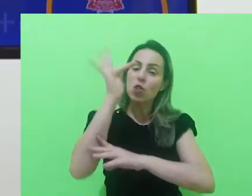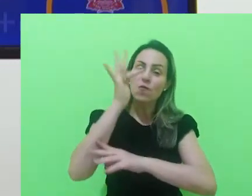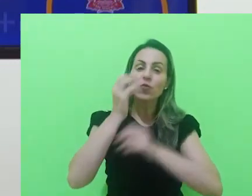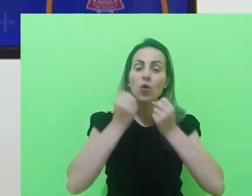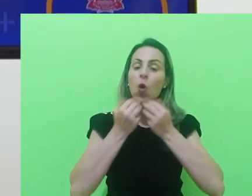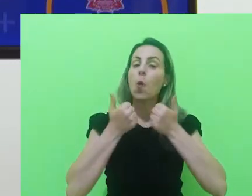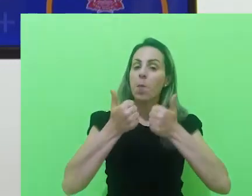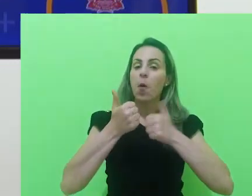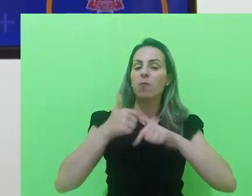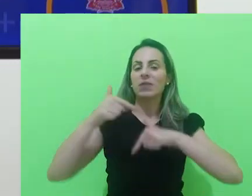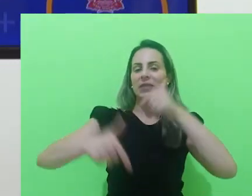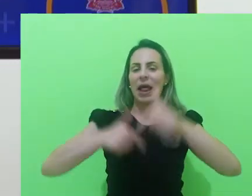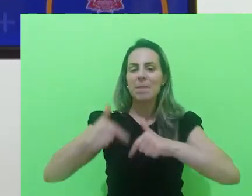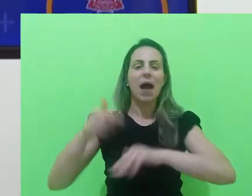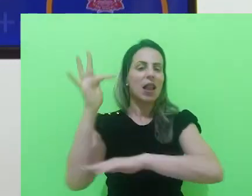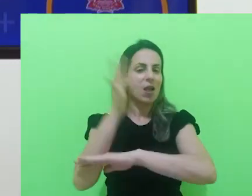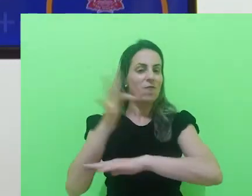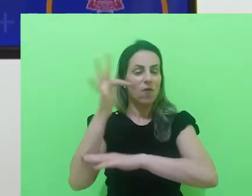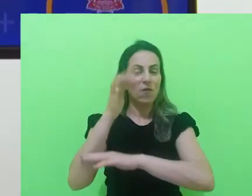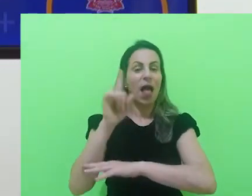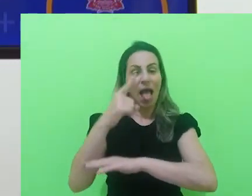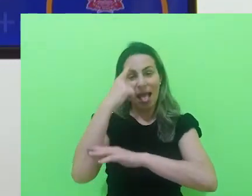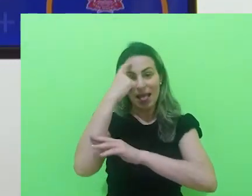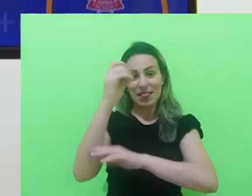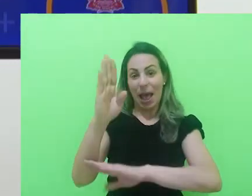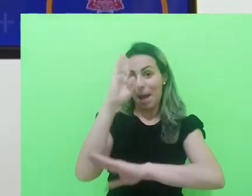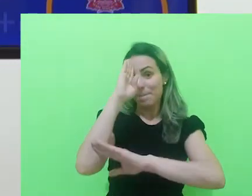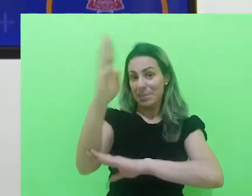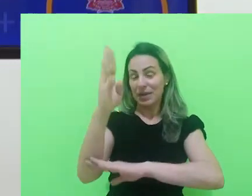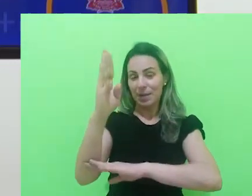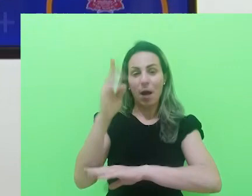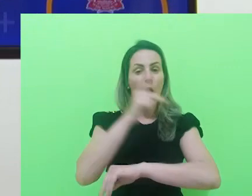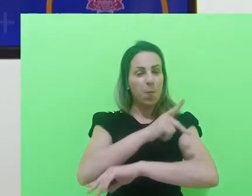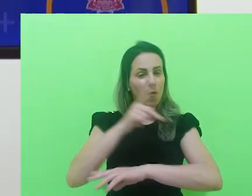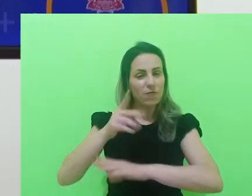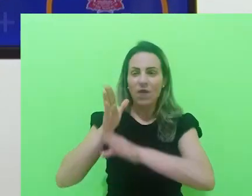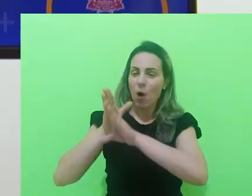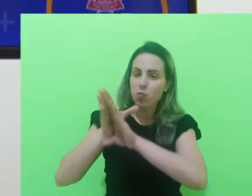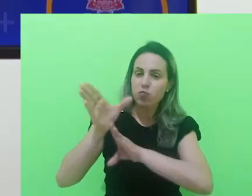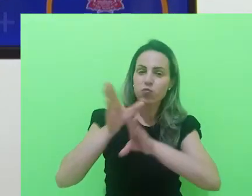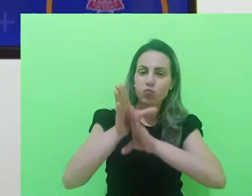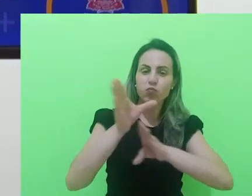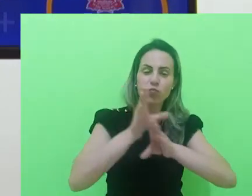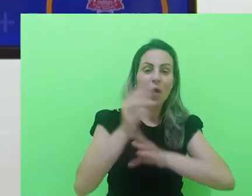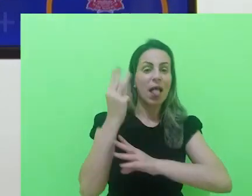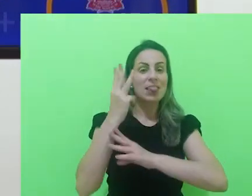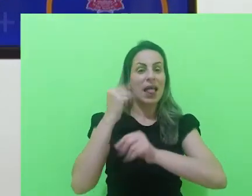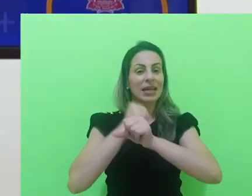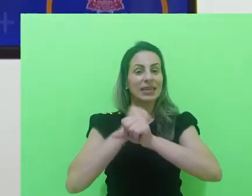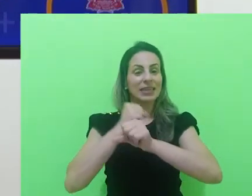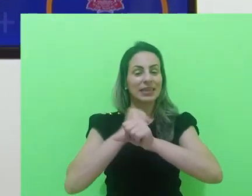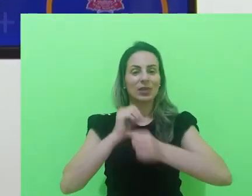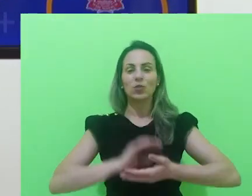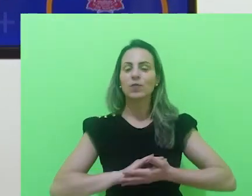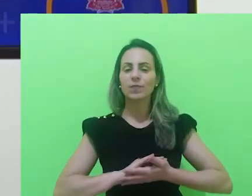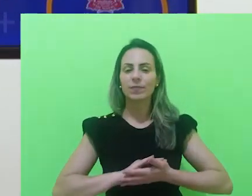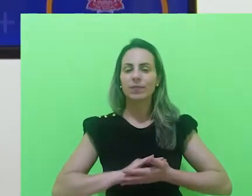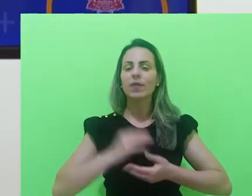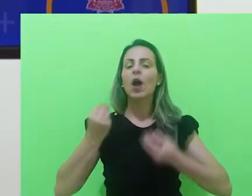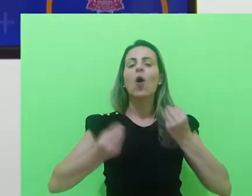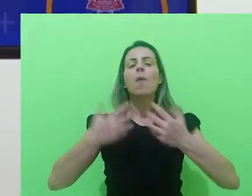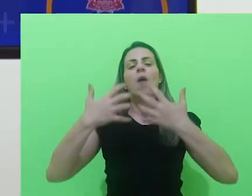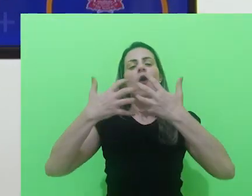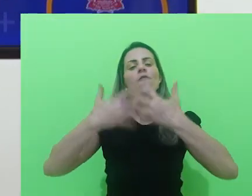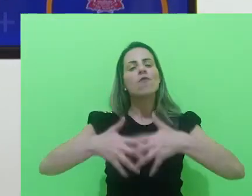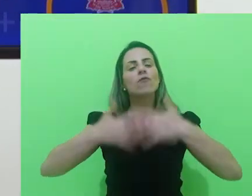faculdade. Certo? Essa é ideia central. Mas os professores vão orientar você durante esses três anos. Como que funciona, na realidade,